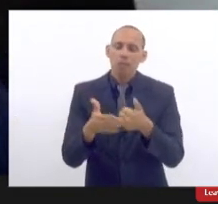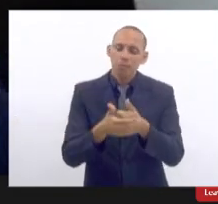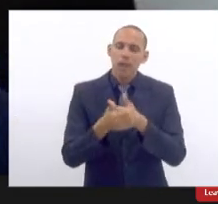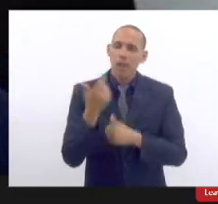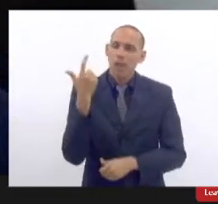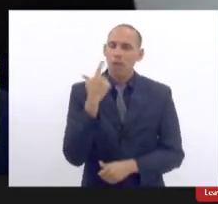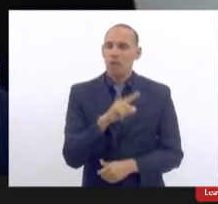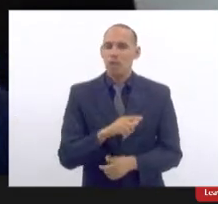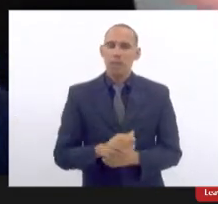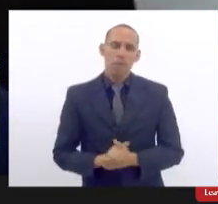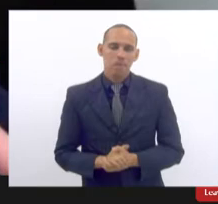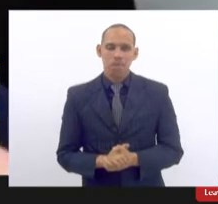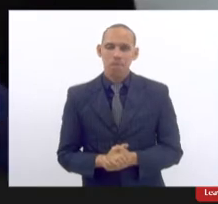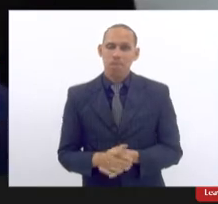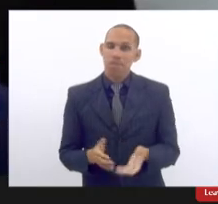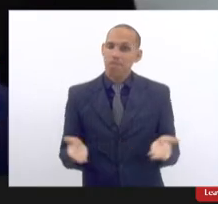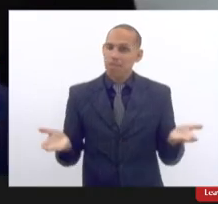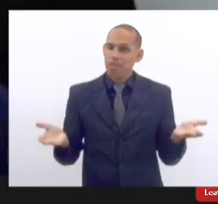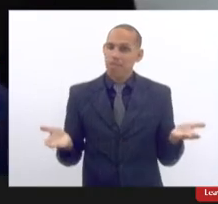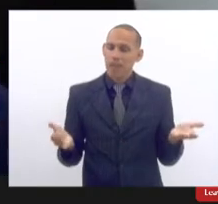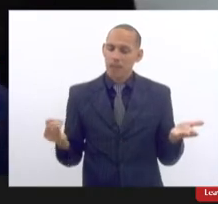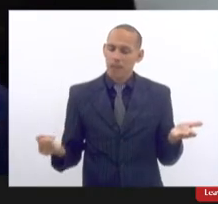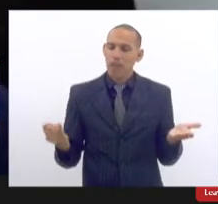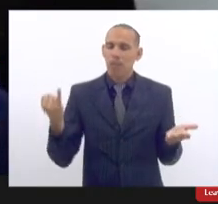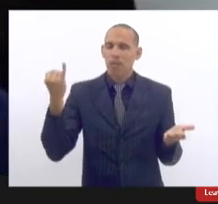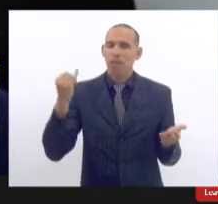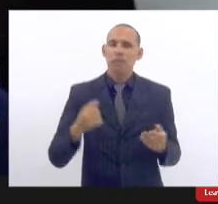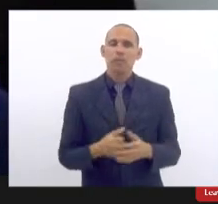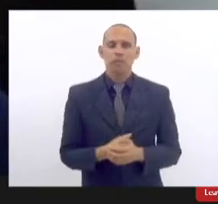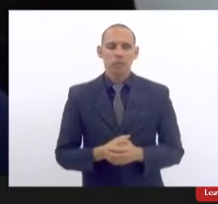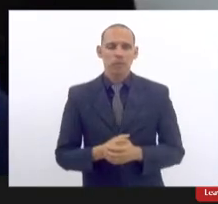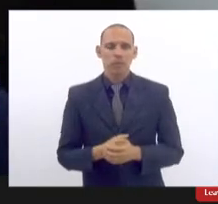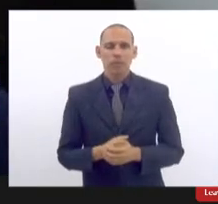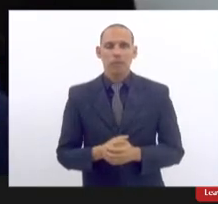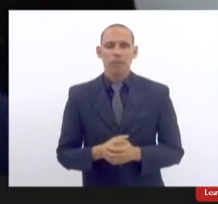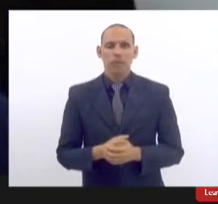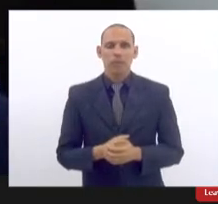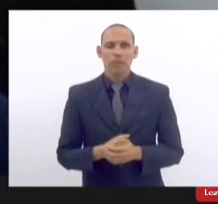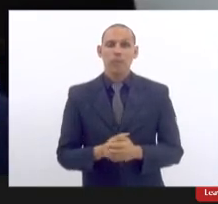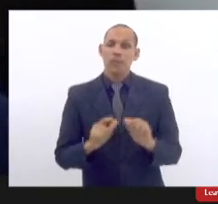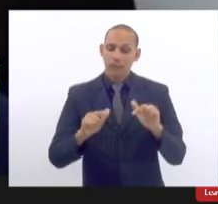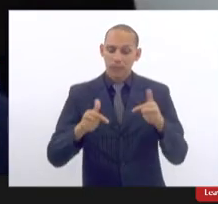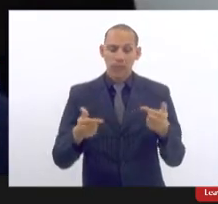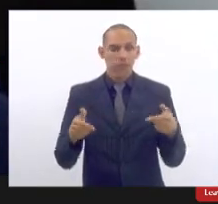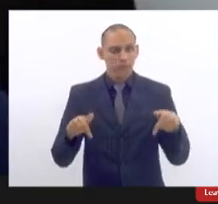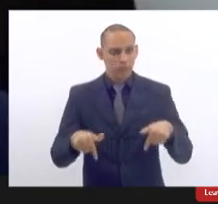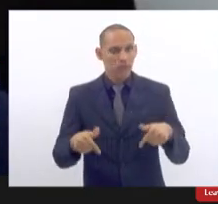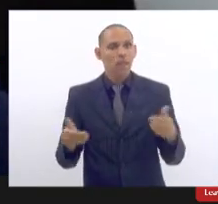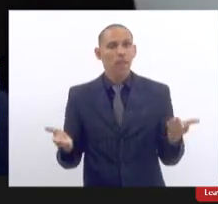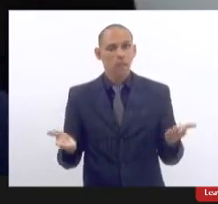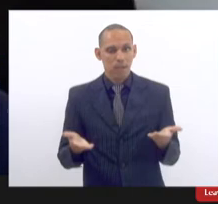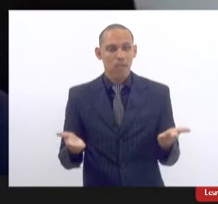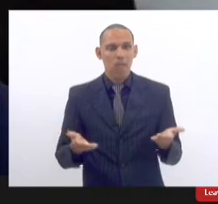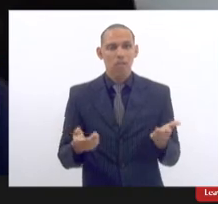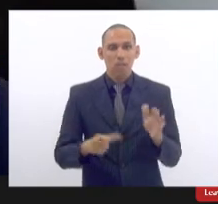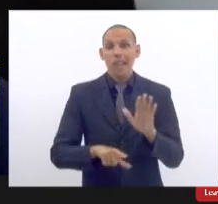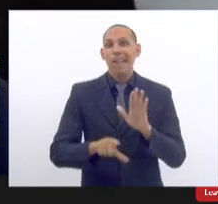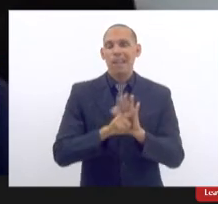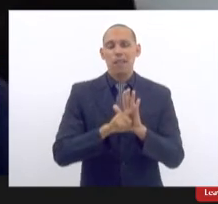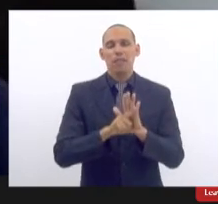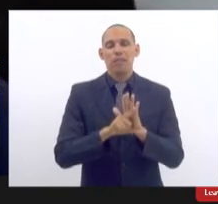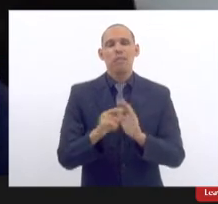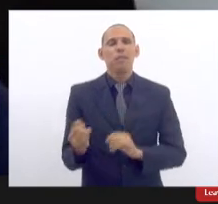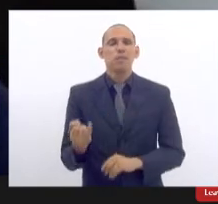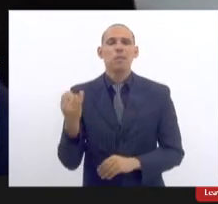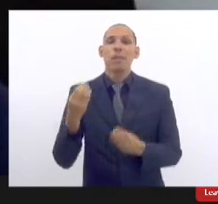e por isso que é muito importante essa essa iniciativa essa iniciativa legal para